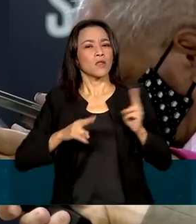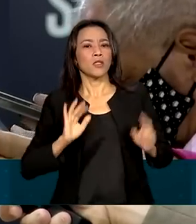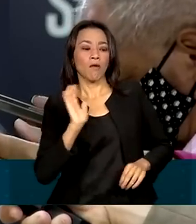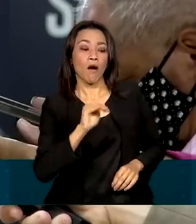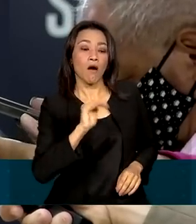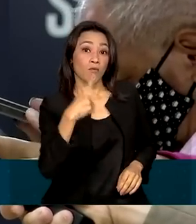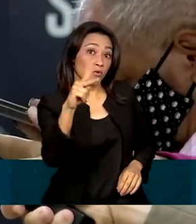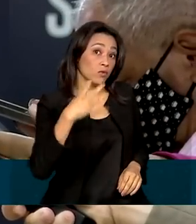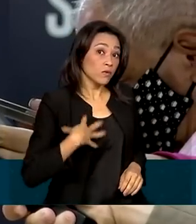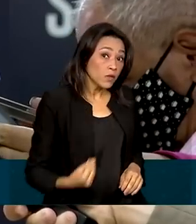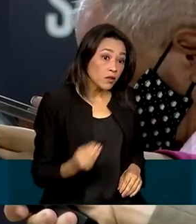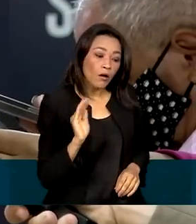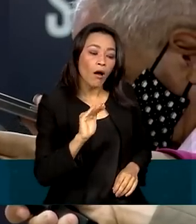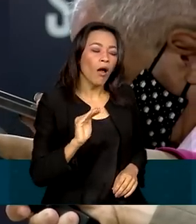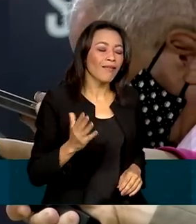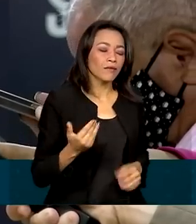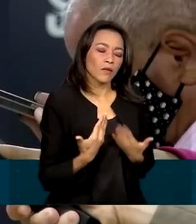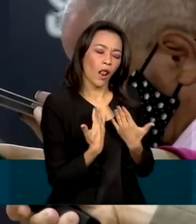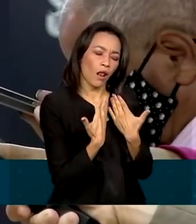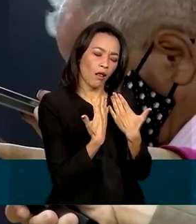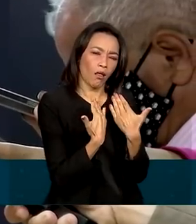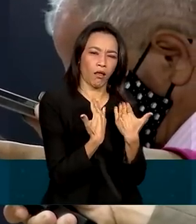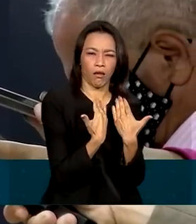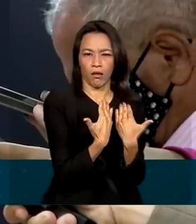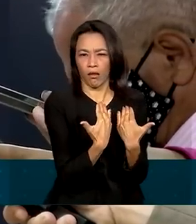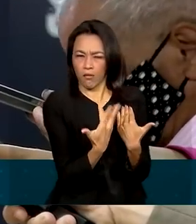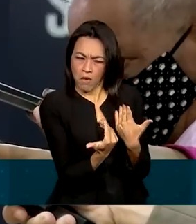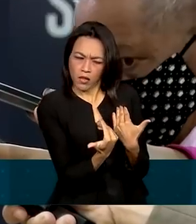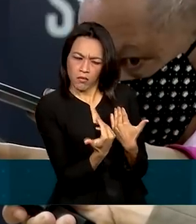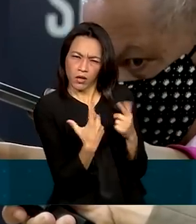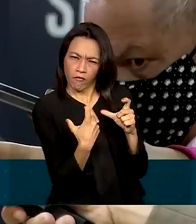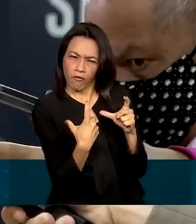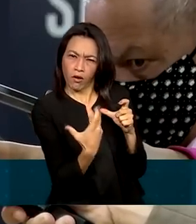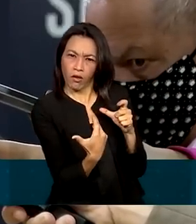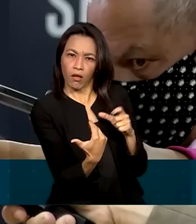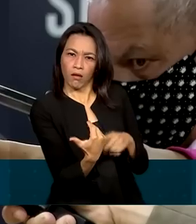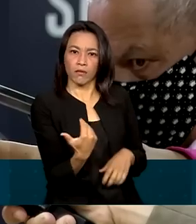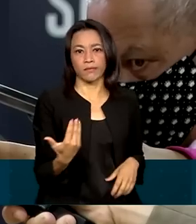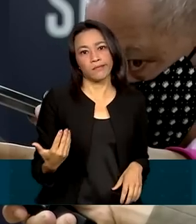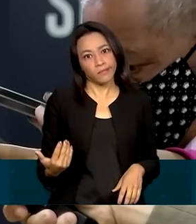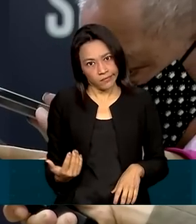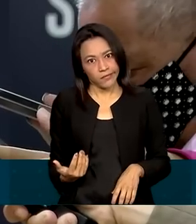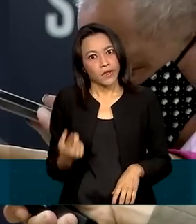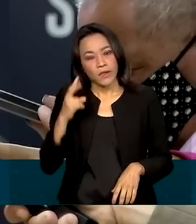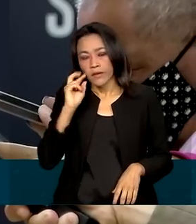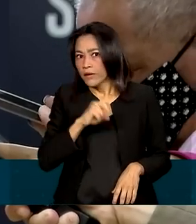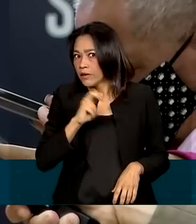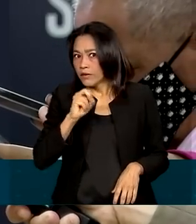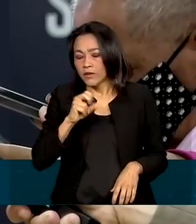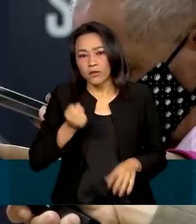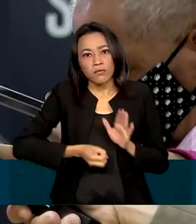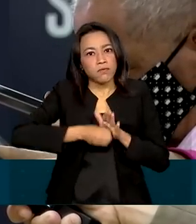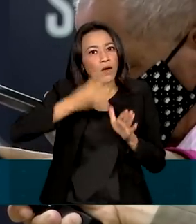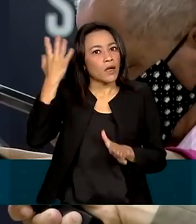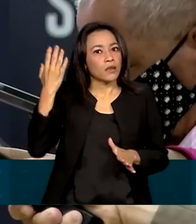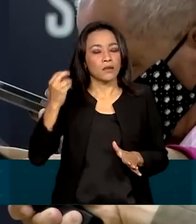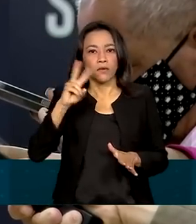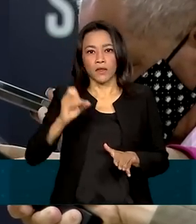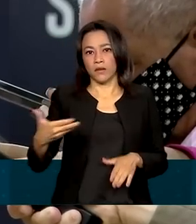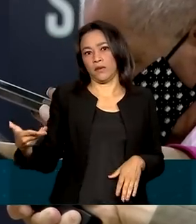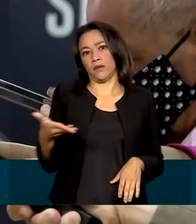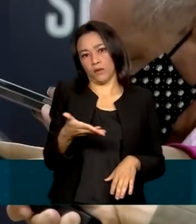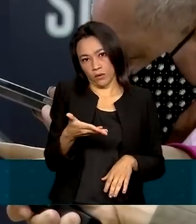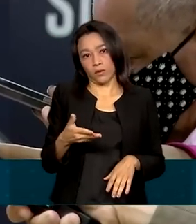estão convencendo a eles a mandar conteúdo íntimo. Então, a gente tem visto isso várias e várias vezes. Então, a